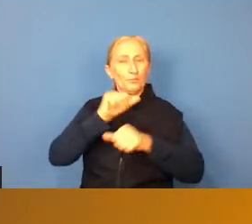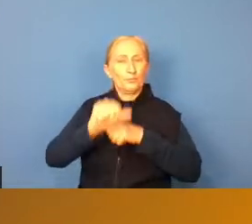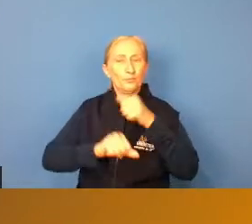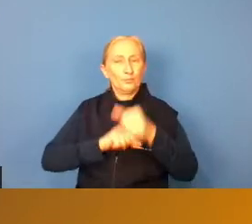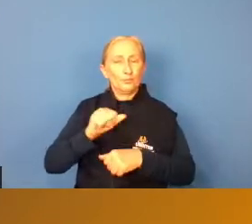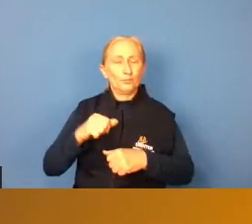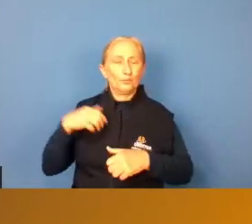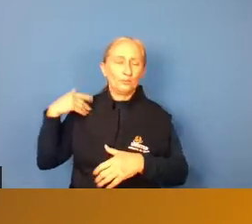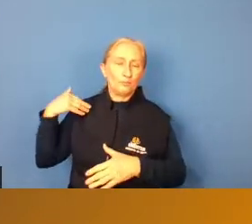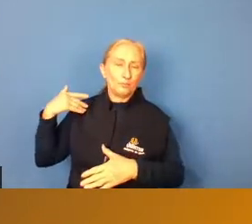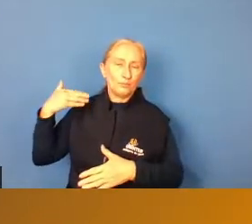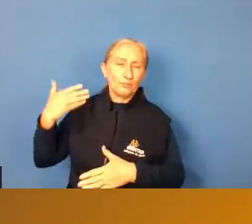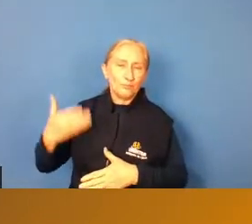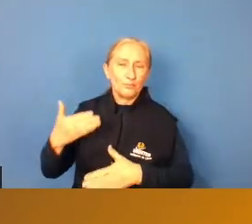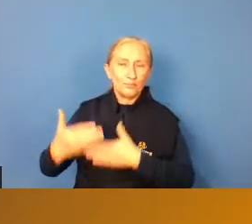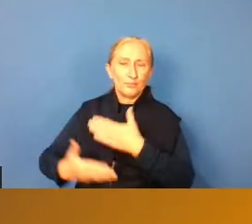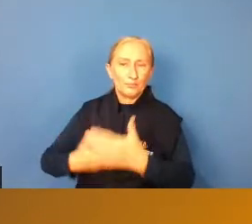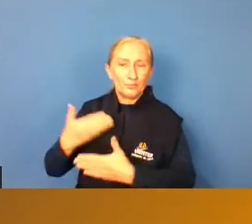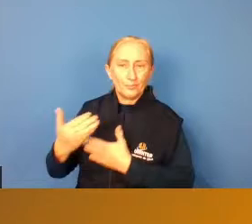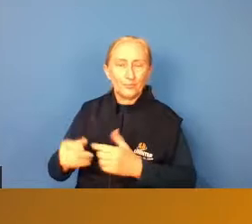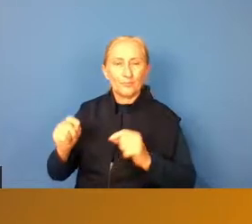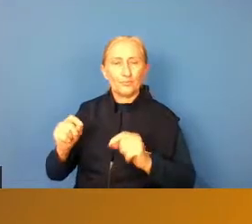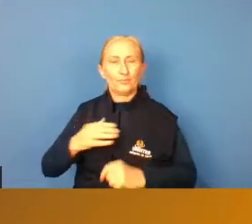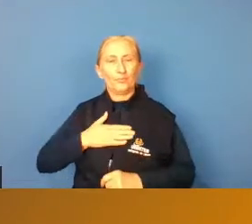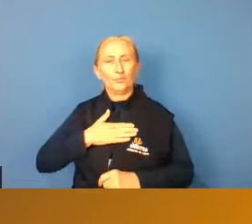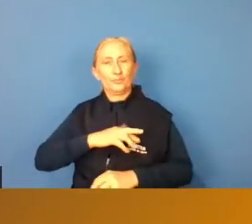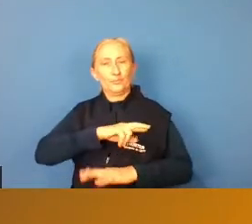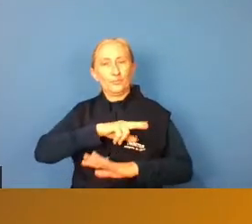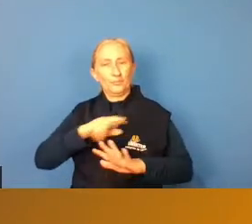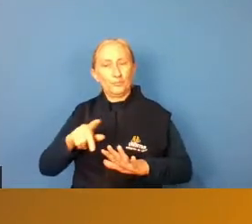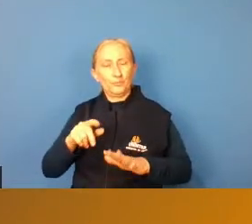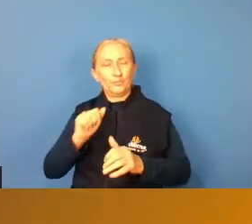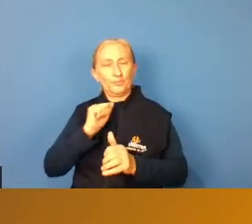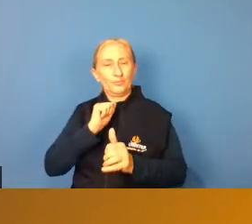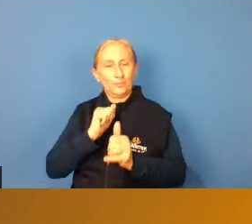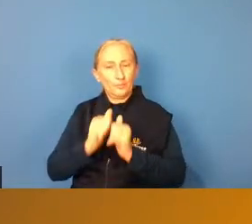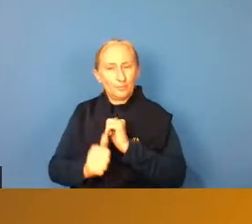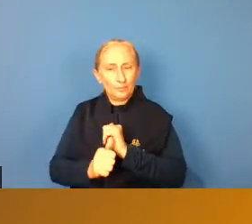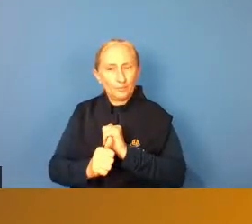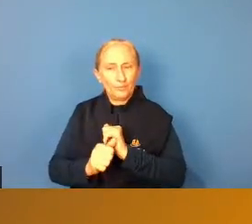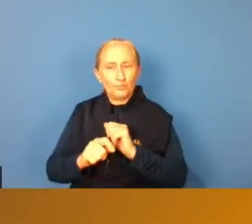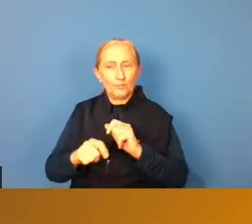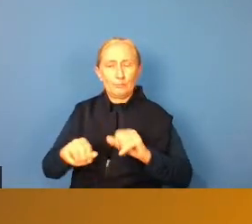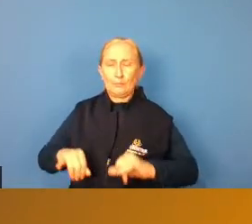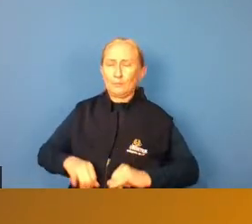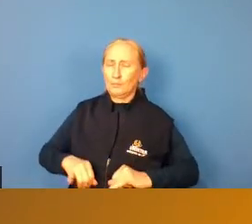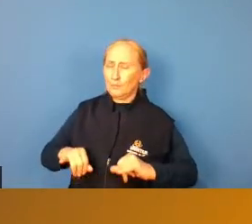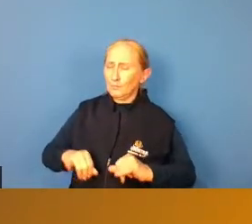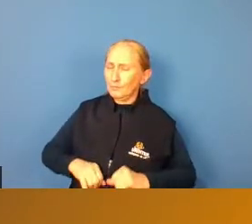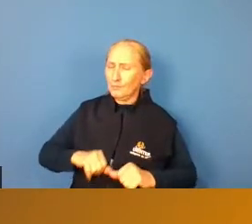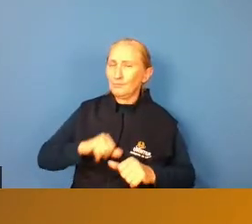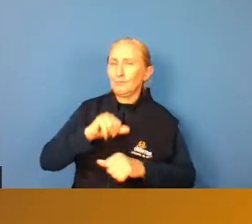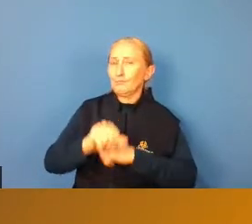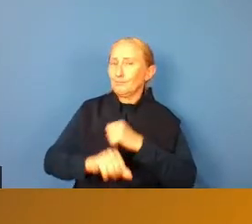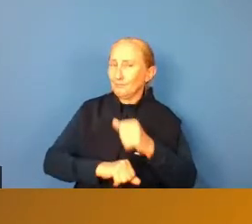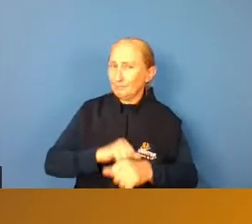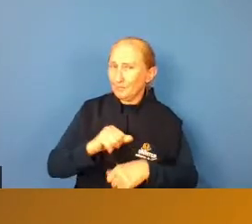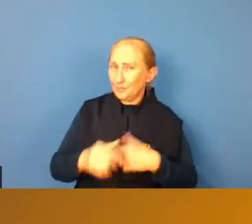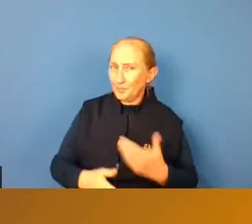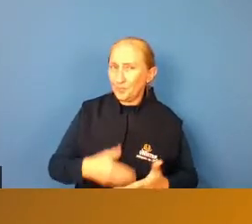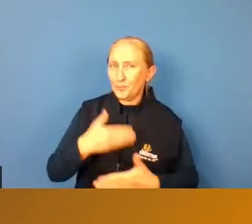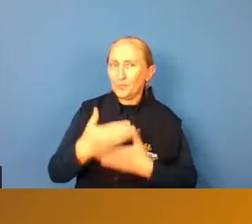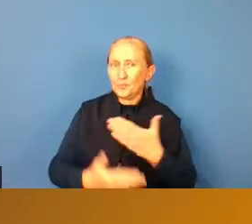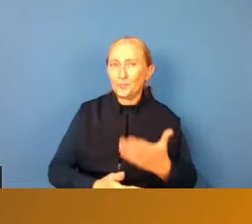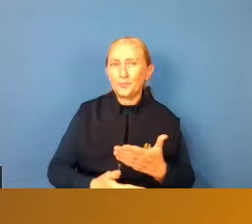com o passar dos anos muitas modalidades esportivas né sofreram modificações ao